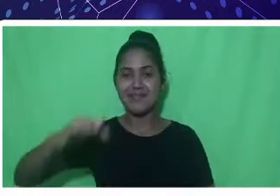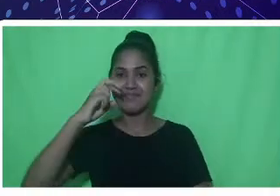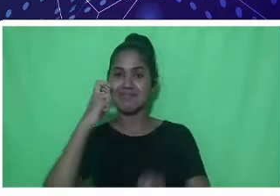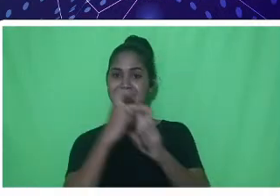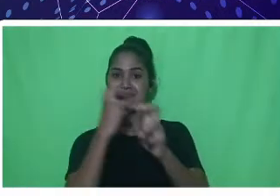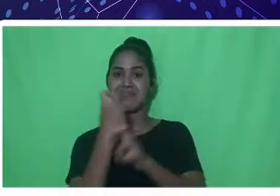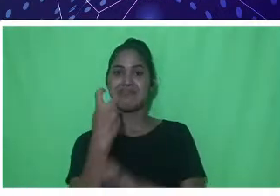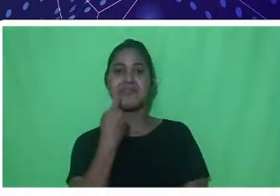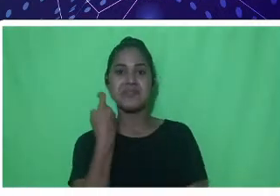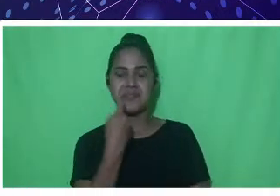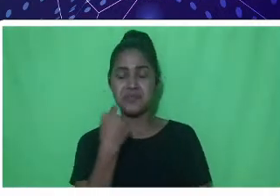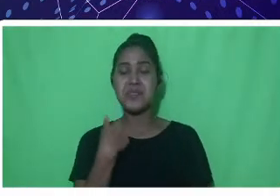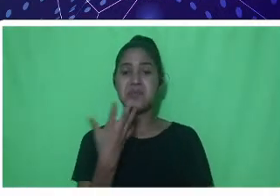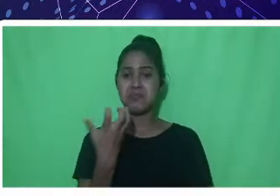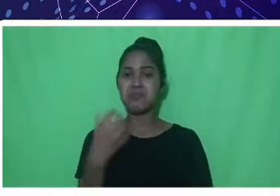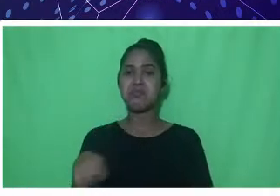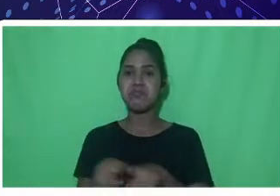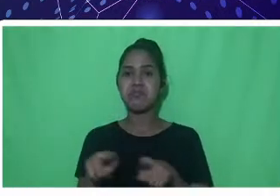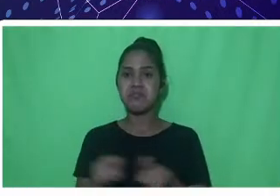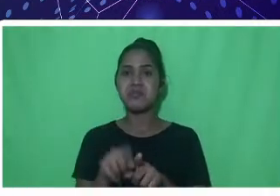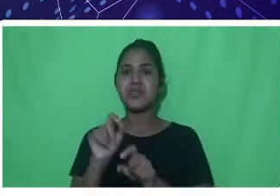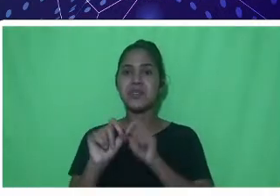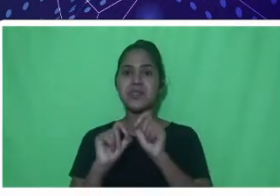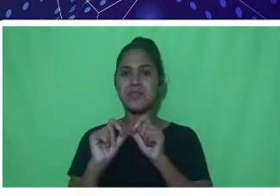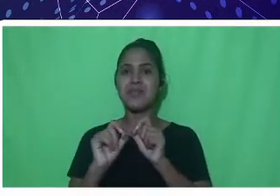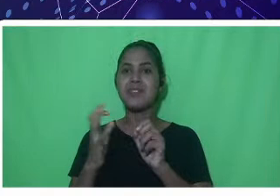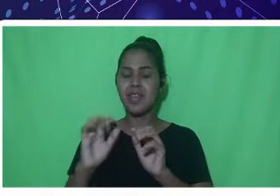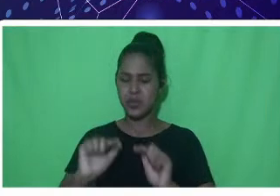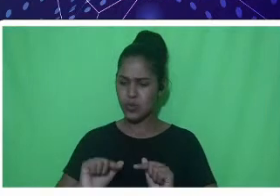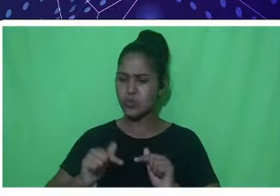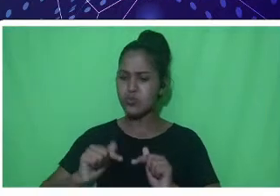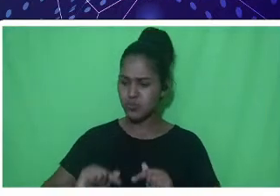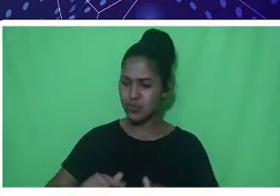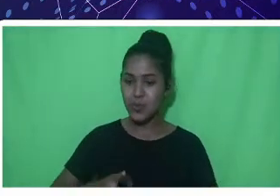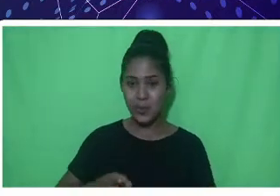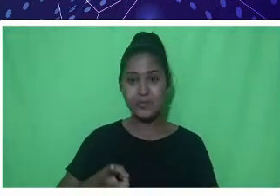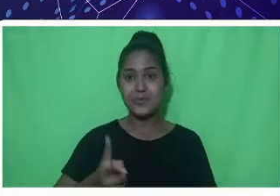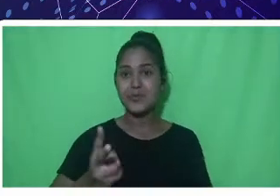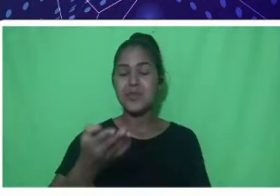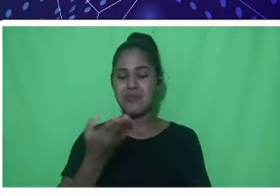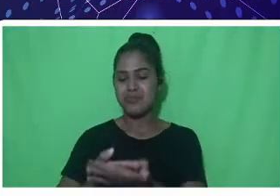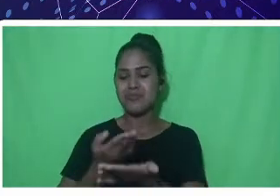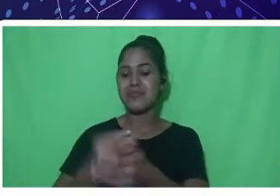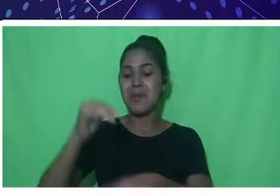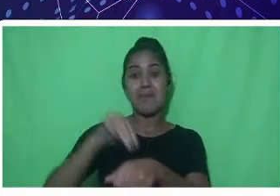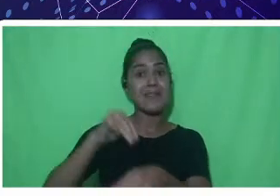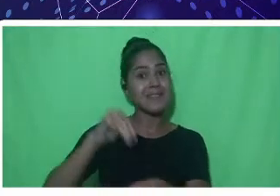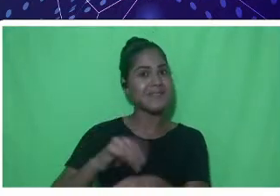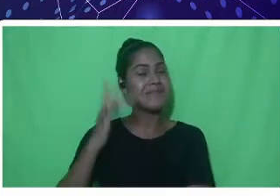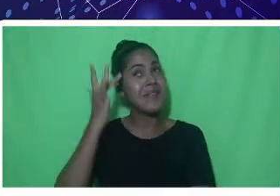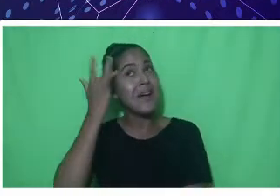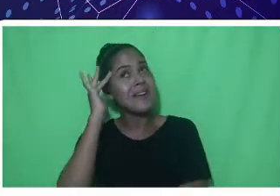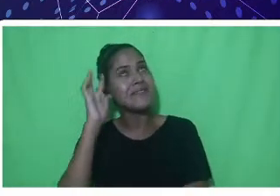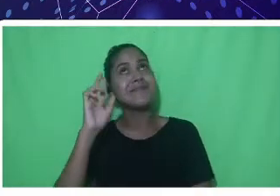continuar na academia, um futuro mestrado, quem Deus quiser ajudar, porém também